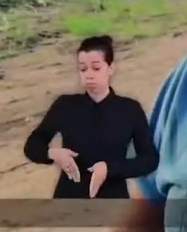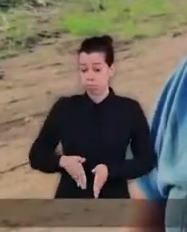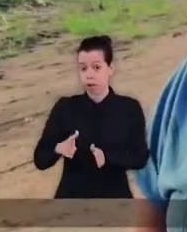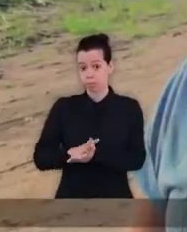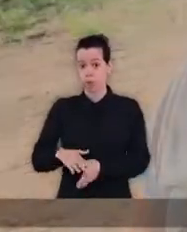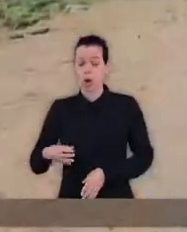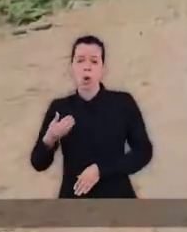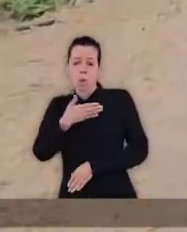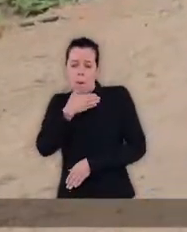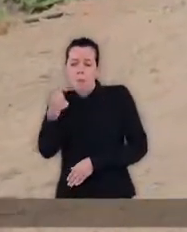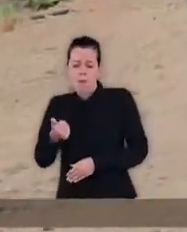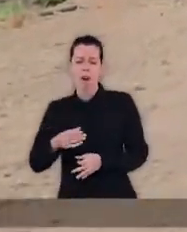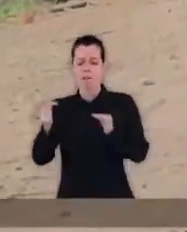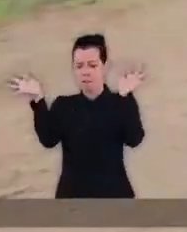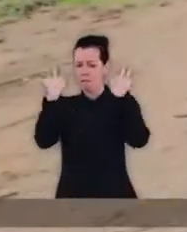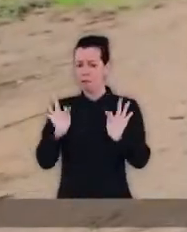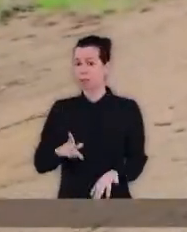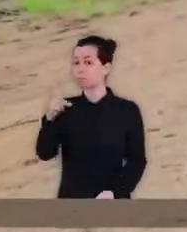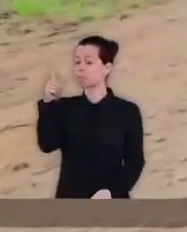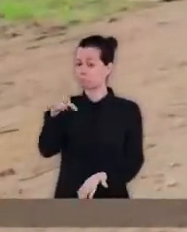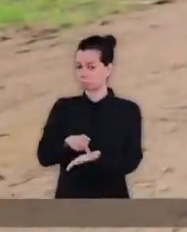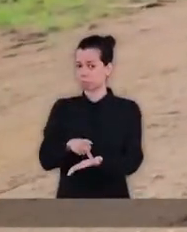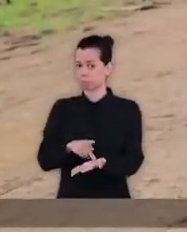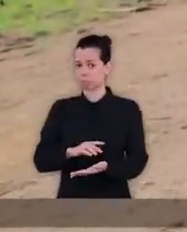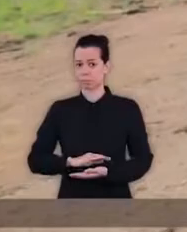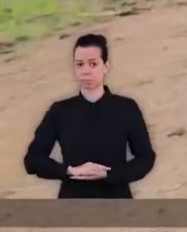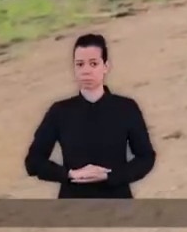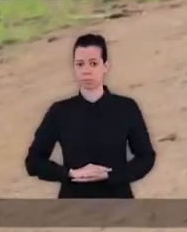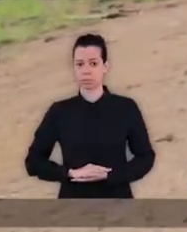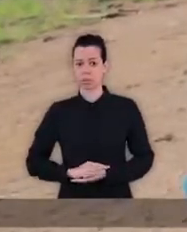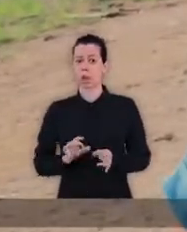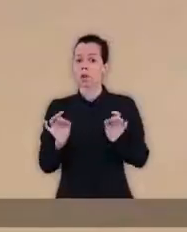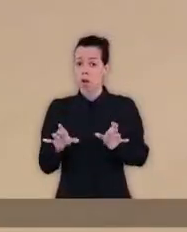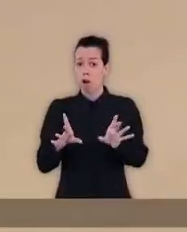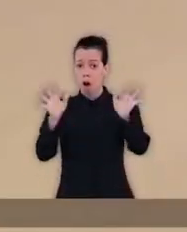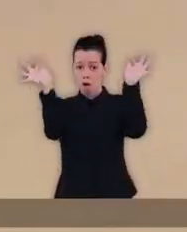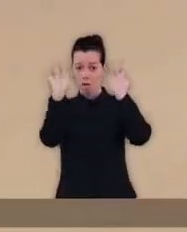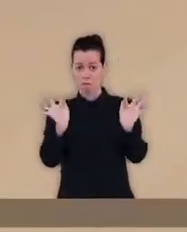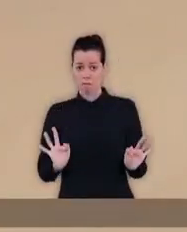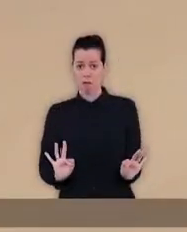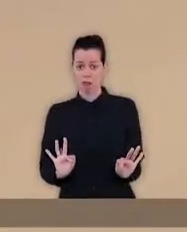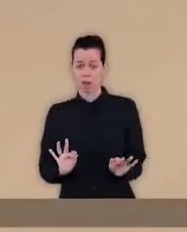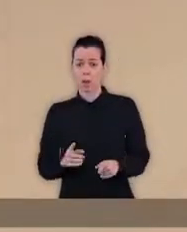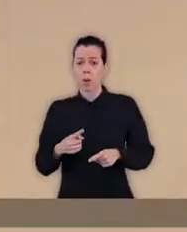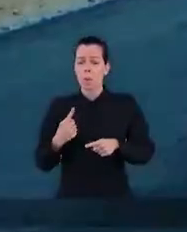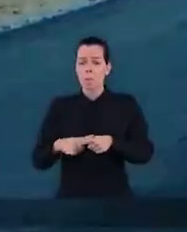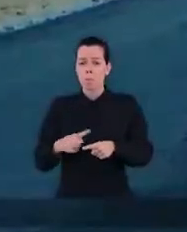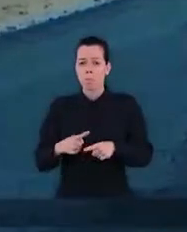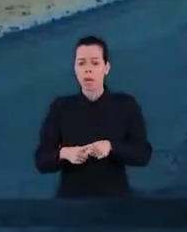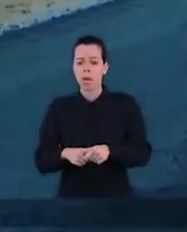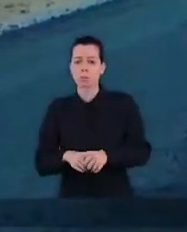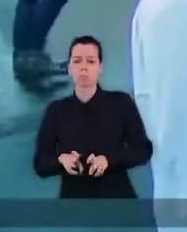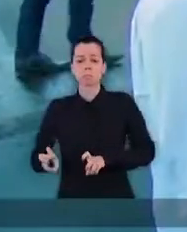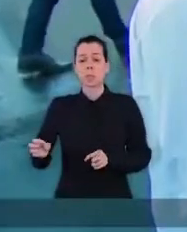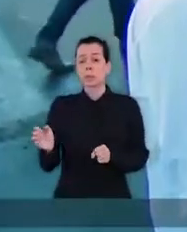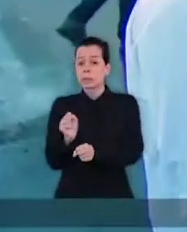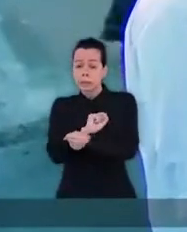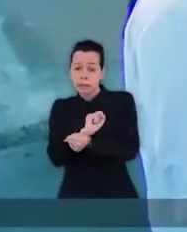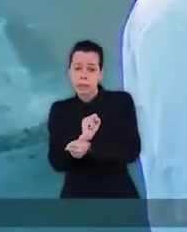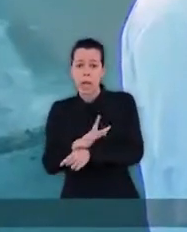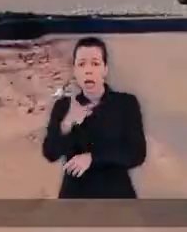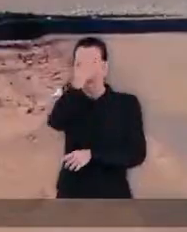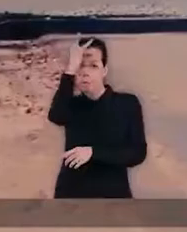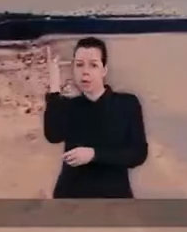E quando você vê uma estrada boa, você fica contente, Você fica feliz mesmo, sabe? De coração. Que os comerciantes estão felizes pelo número de